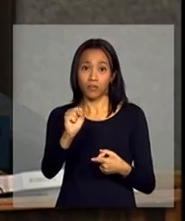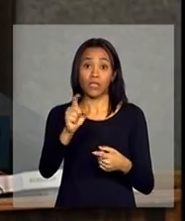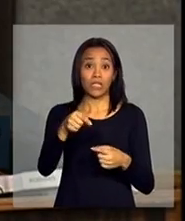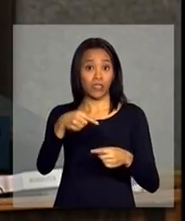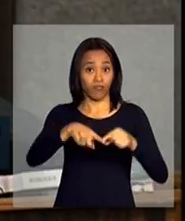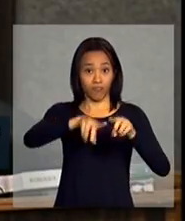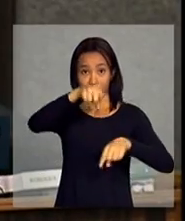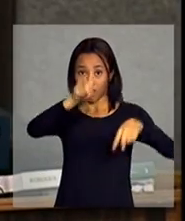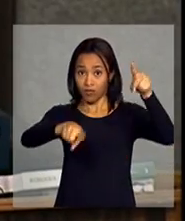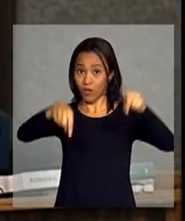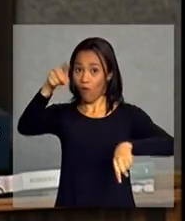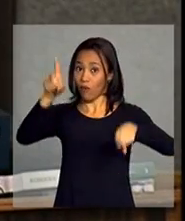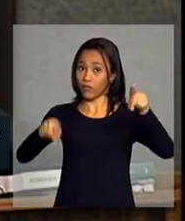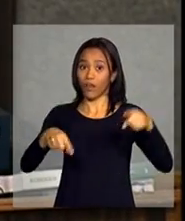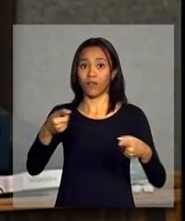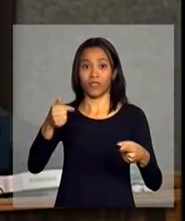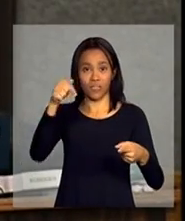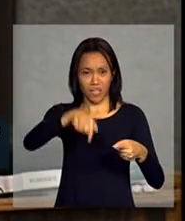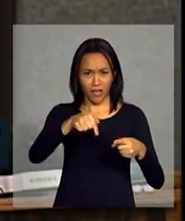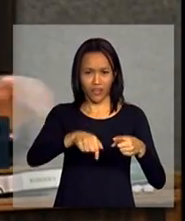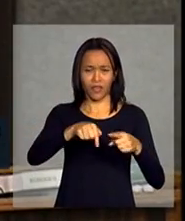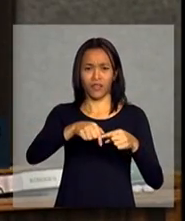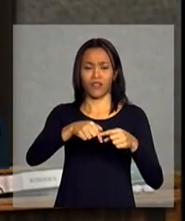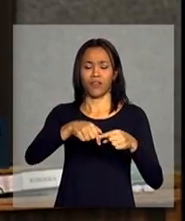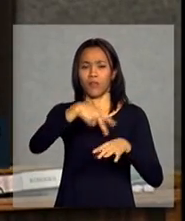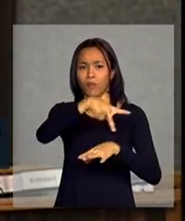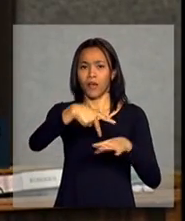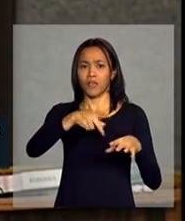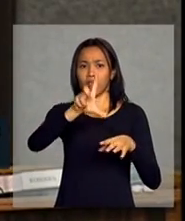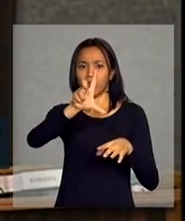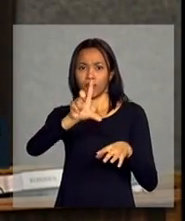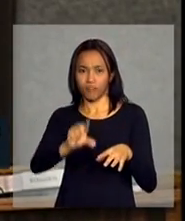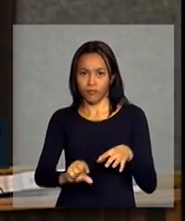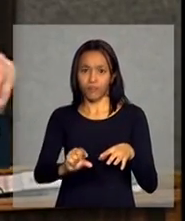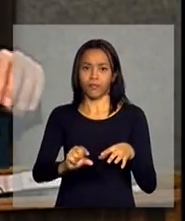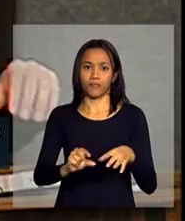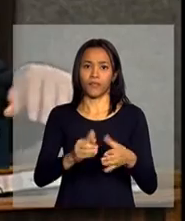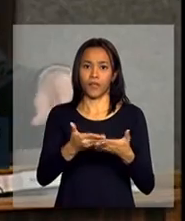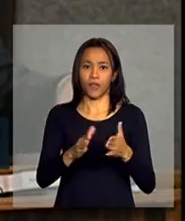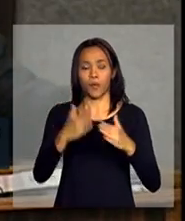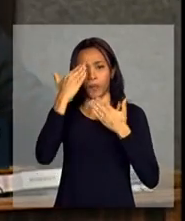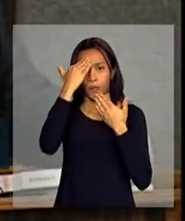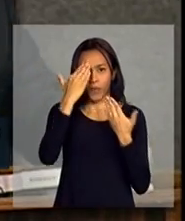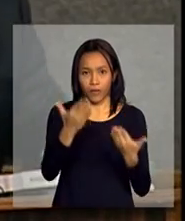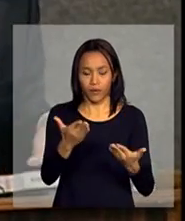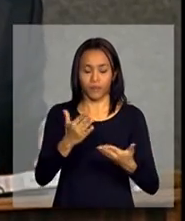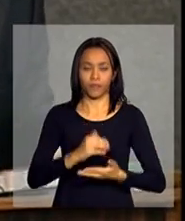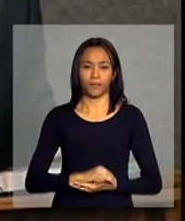desigualdade aumenta e aqui ela está caindo fortemente. Muito obrigado.